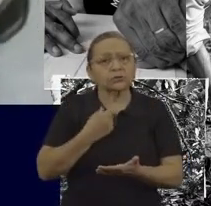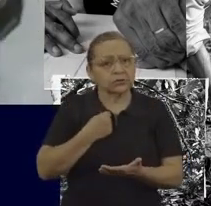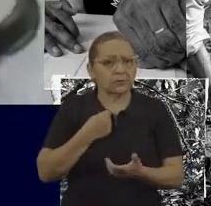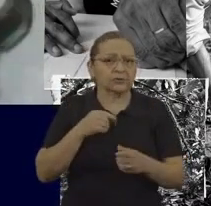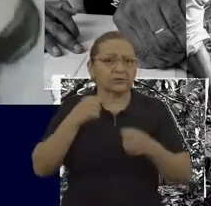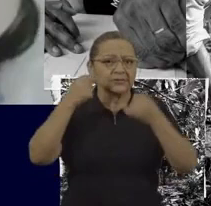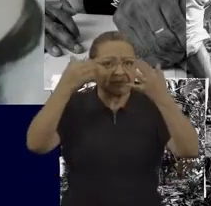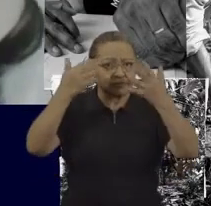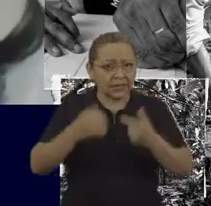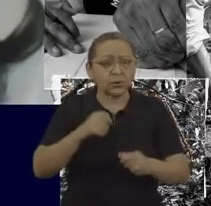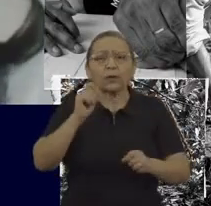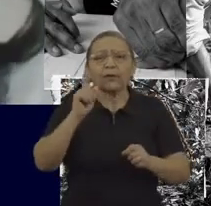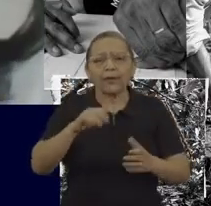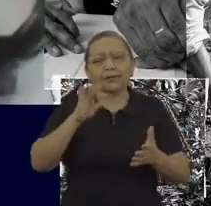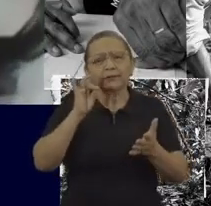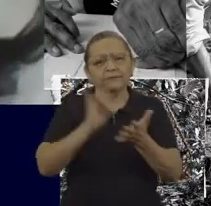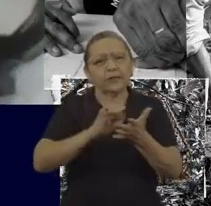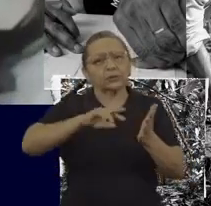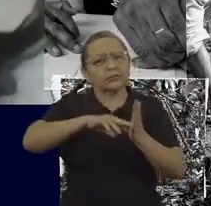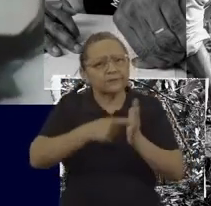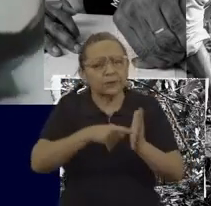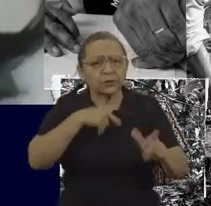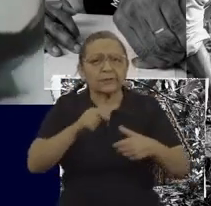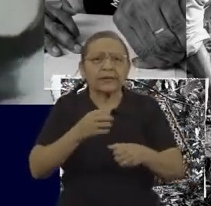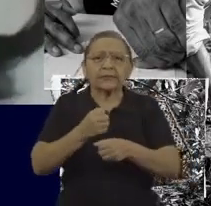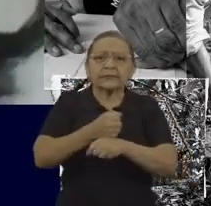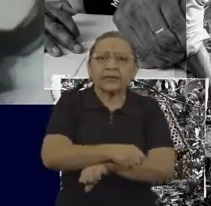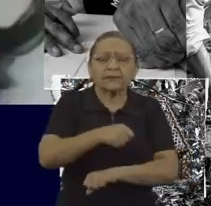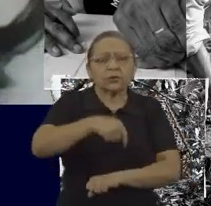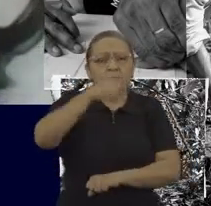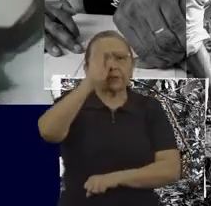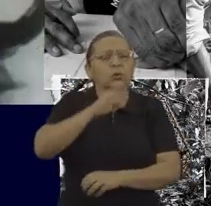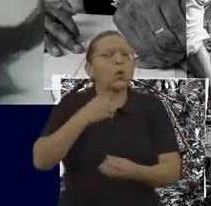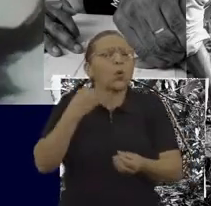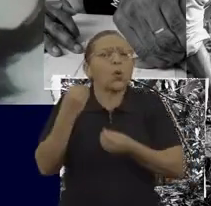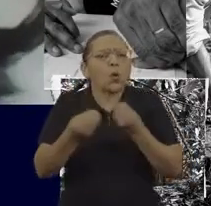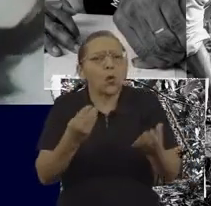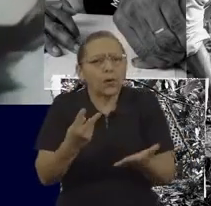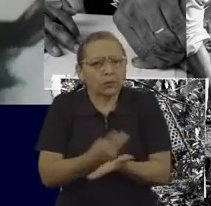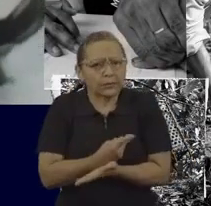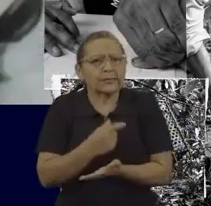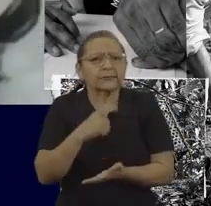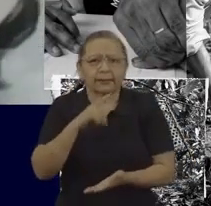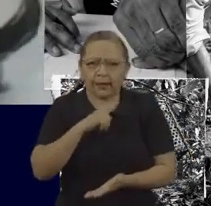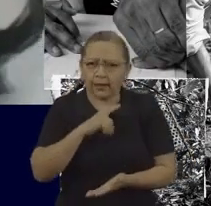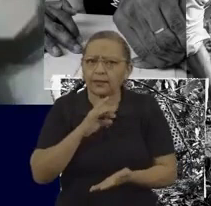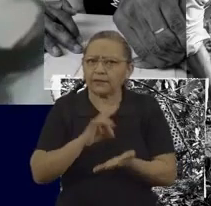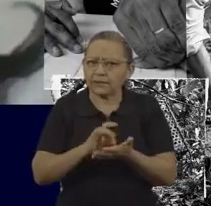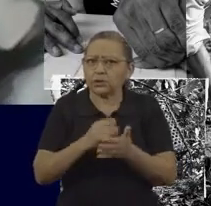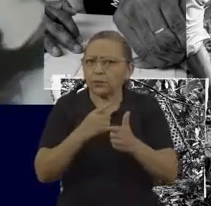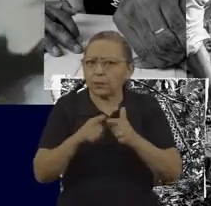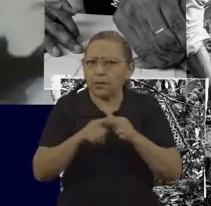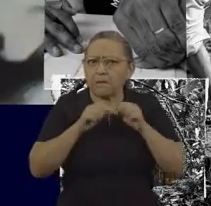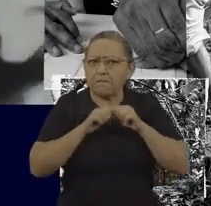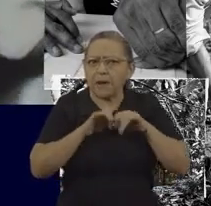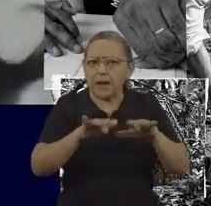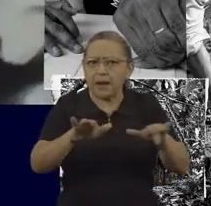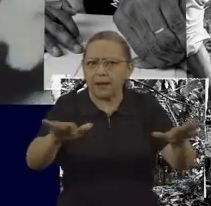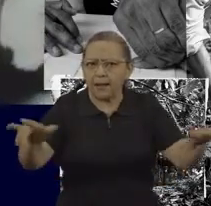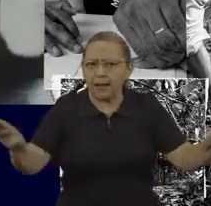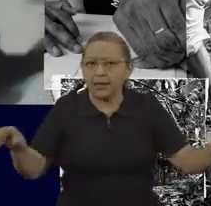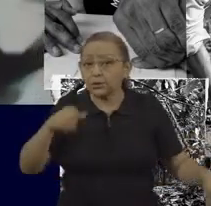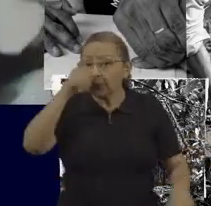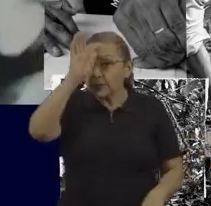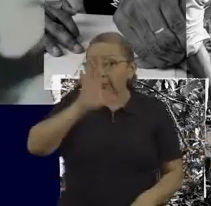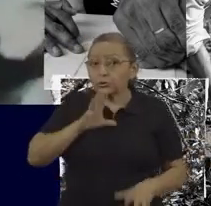O que é o trabalho escravo no Brasil? Como que isso se dá, né? A gente tem o problema aí espalhado no país